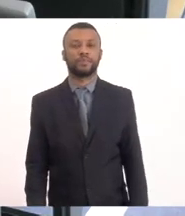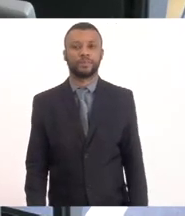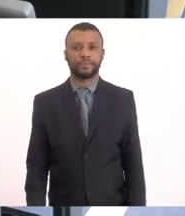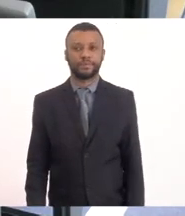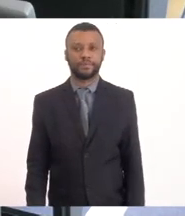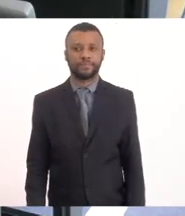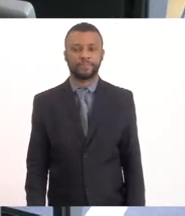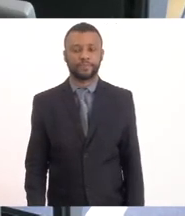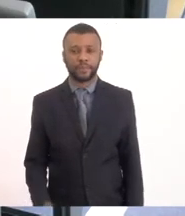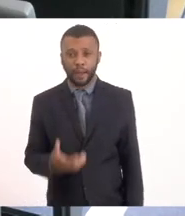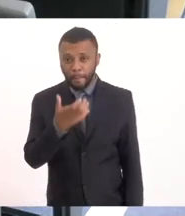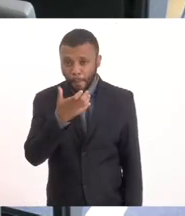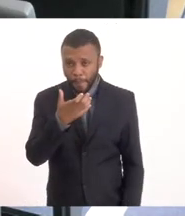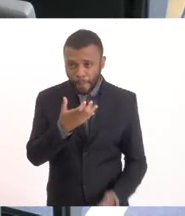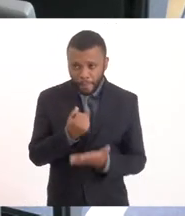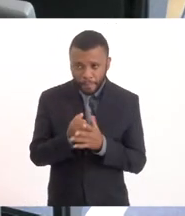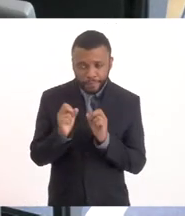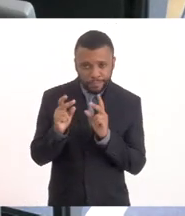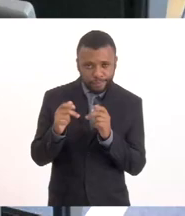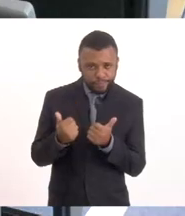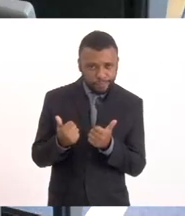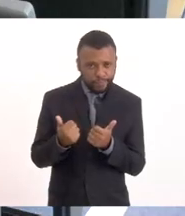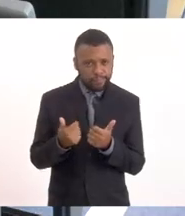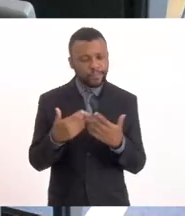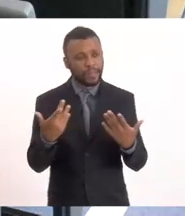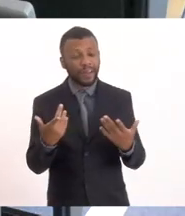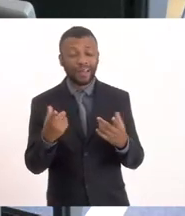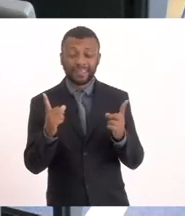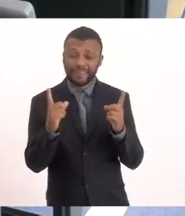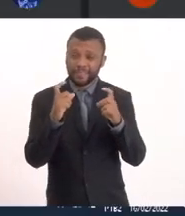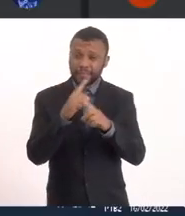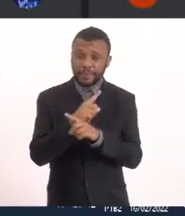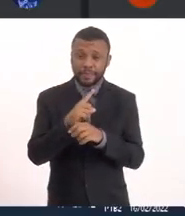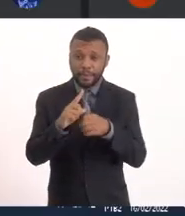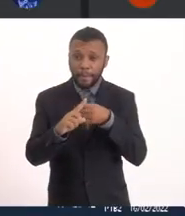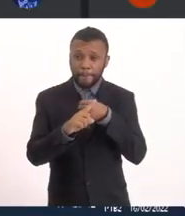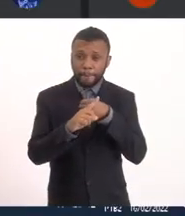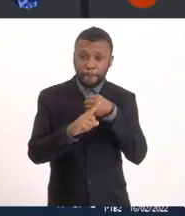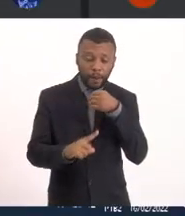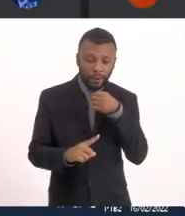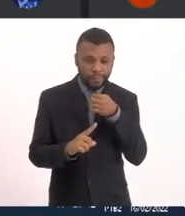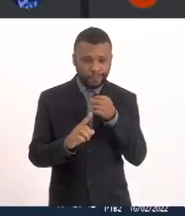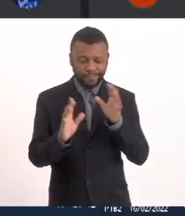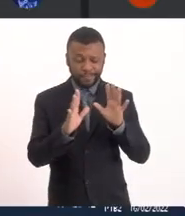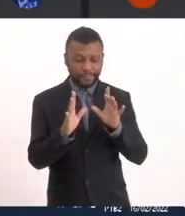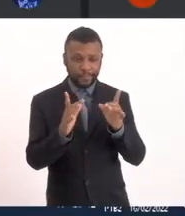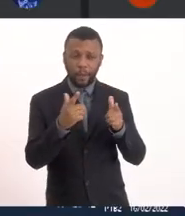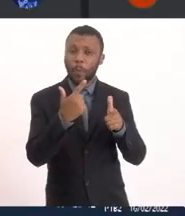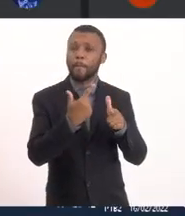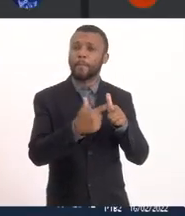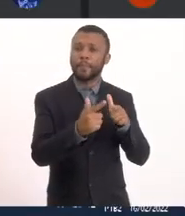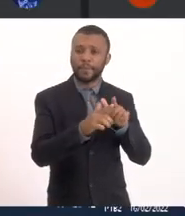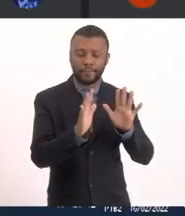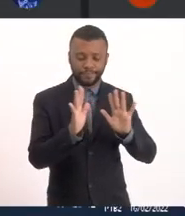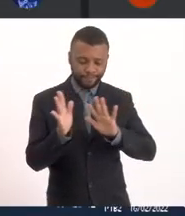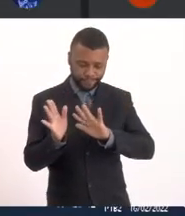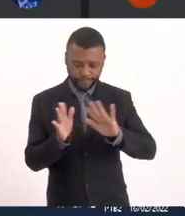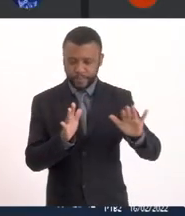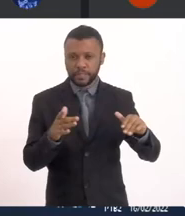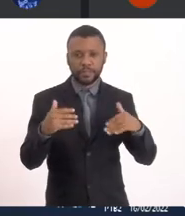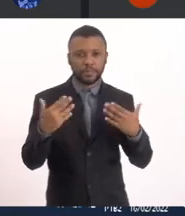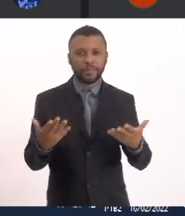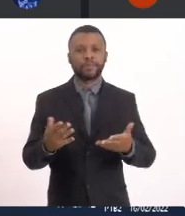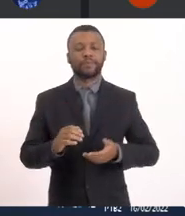Alô Pode falar Ah Estava com dificuldade De ligar o microfone Aqui Bom Eu